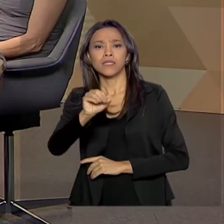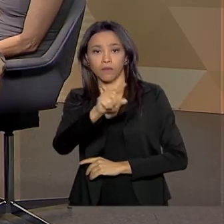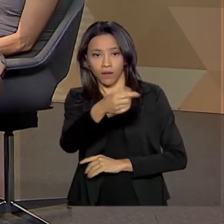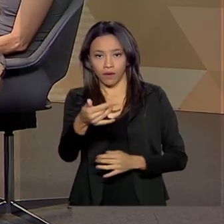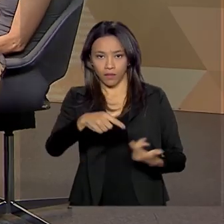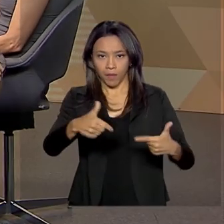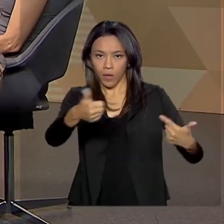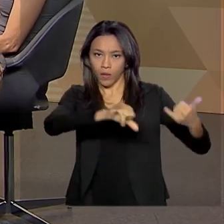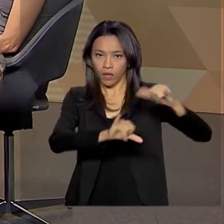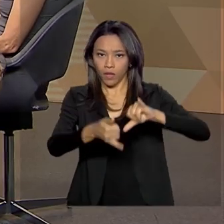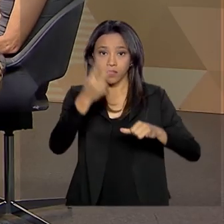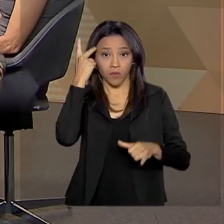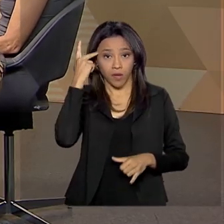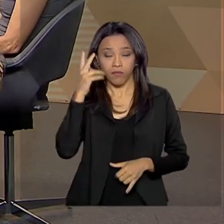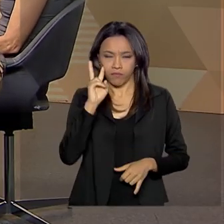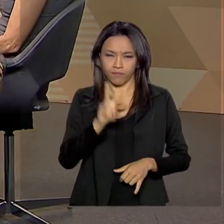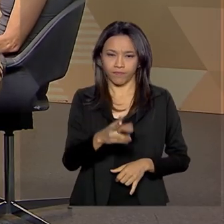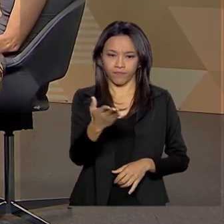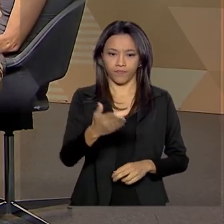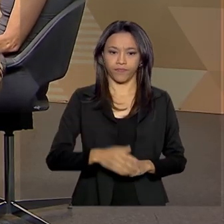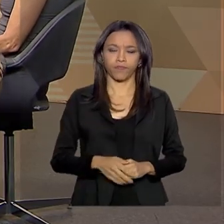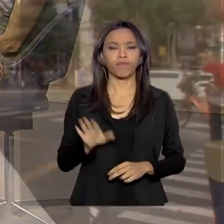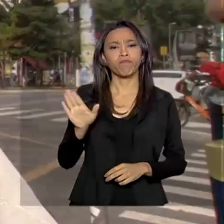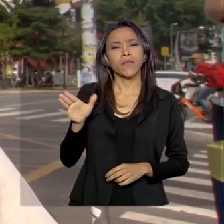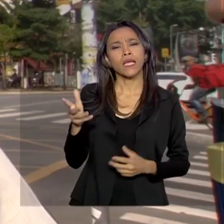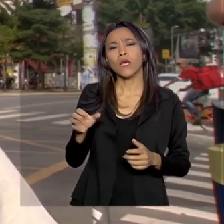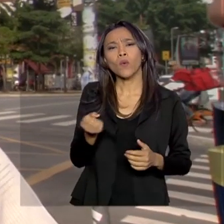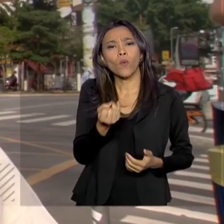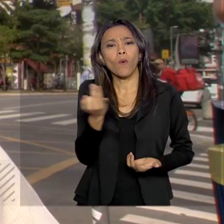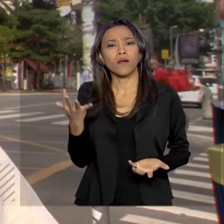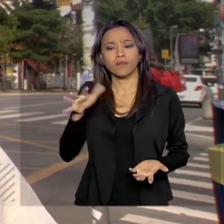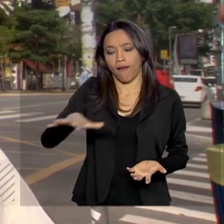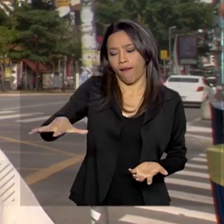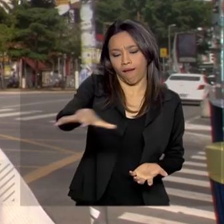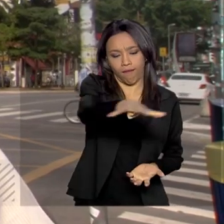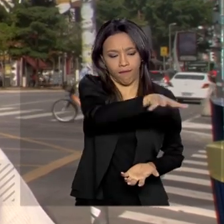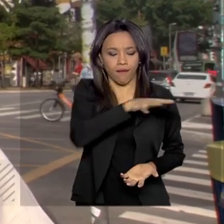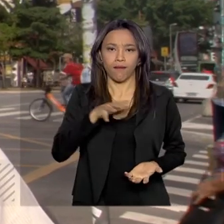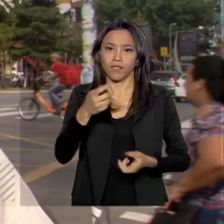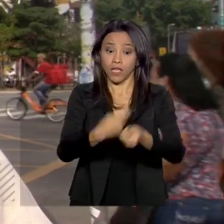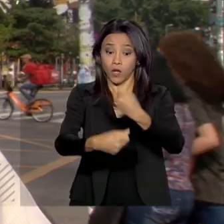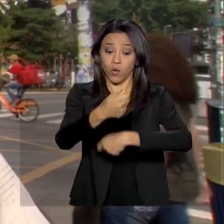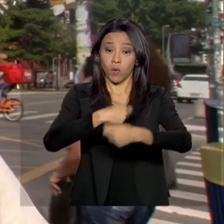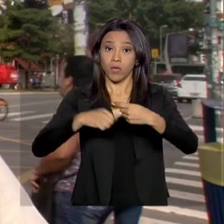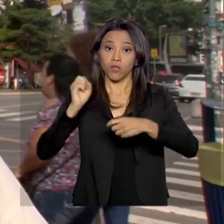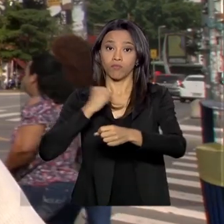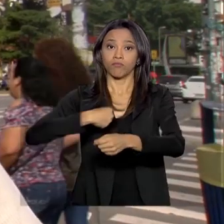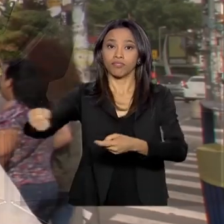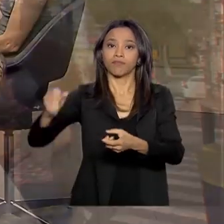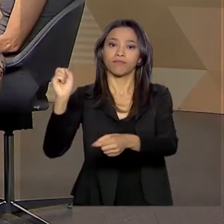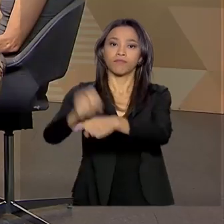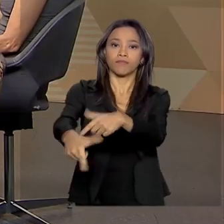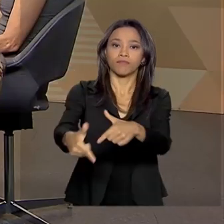Paulo. Vamos ouvi-lo. Em quais setores econômicos os refugiados estão sendo empregados?